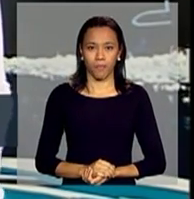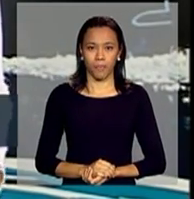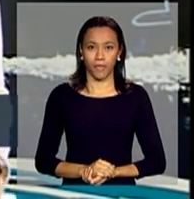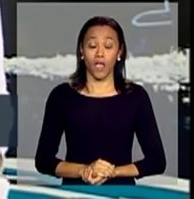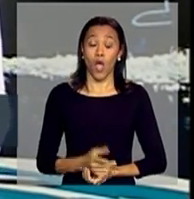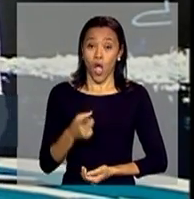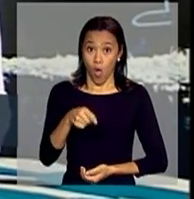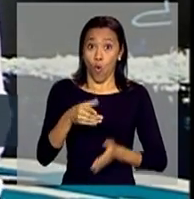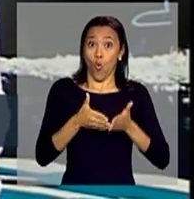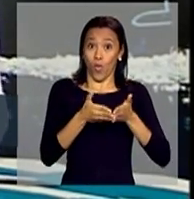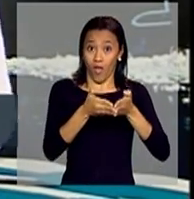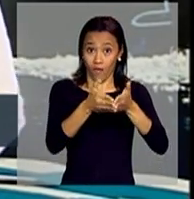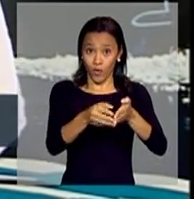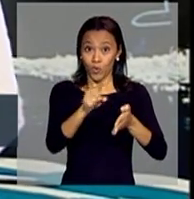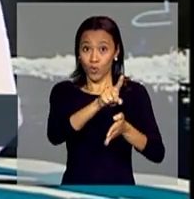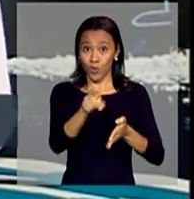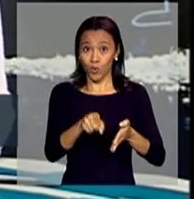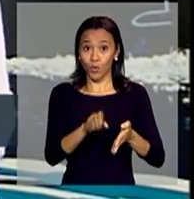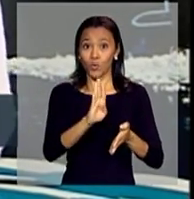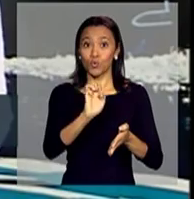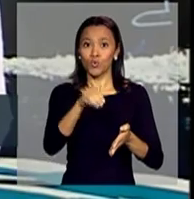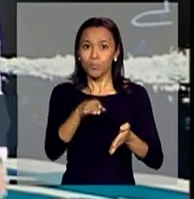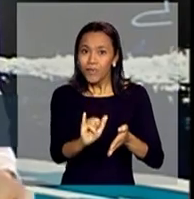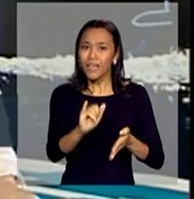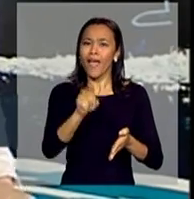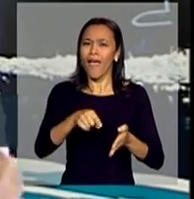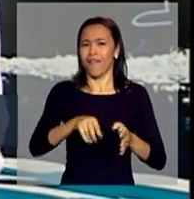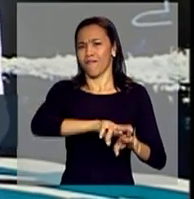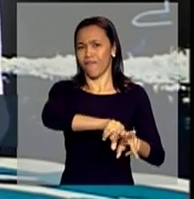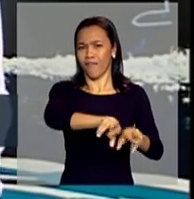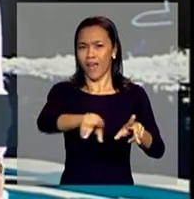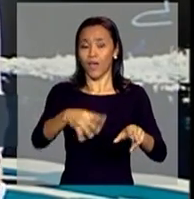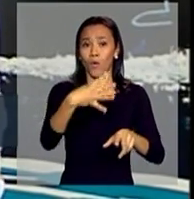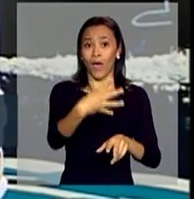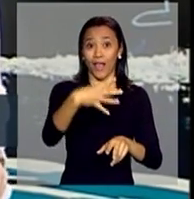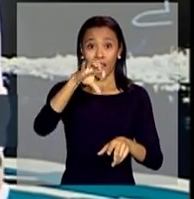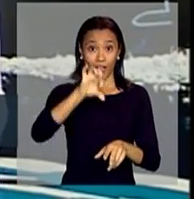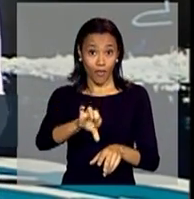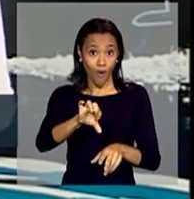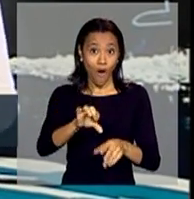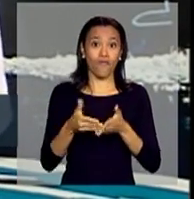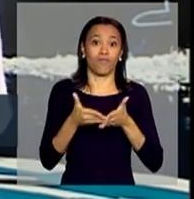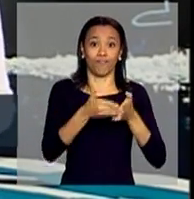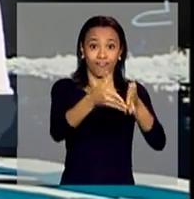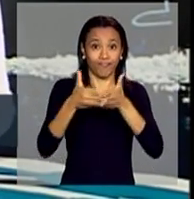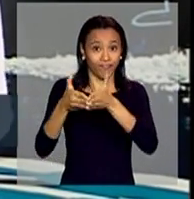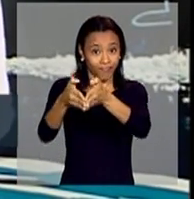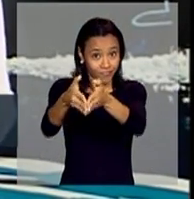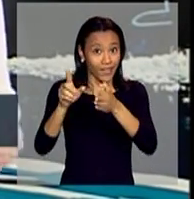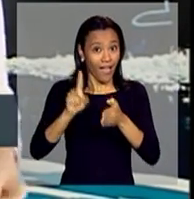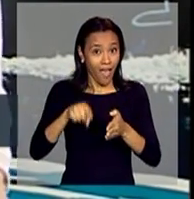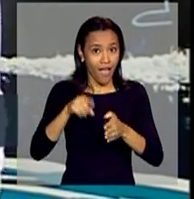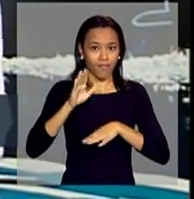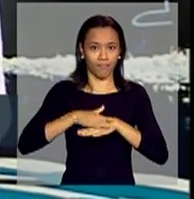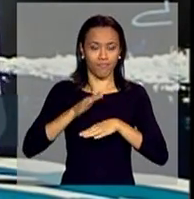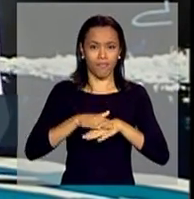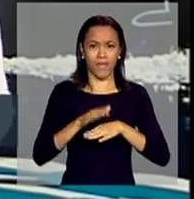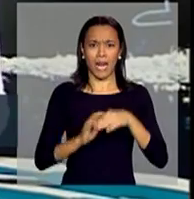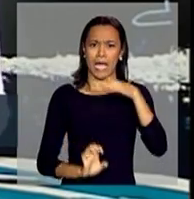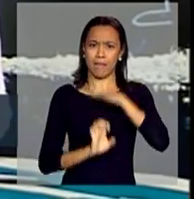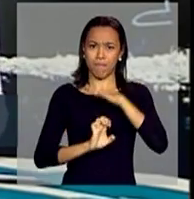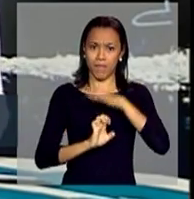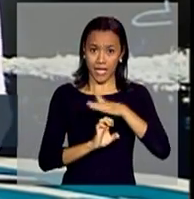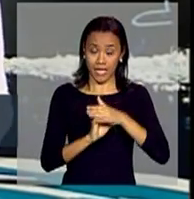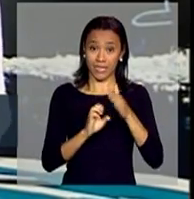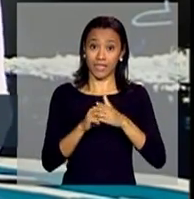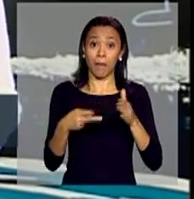Lúcia, o navio Zumbi dos Palmares, faz parte de um conjunto de 49 embarcações encomendadas pela Transpetro, a empresa